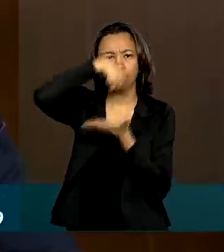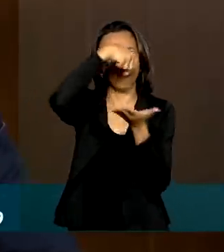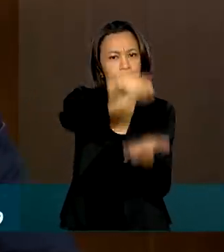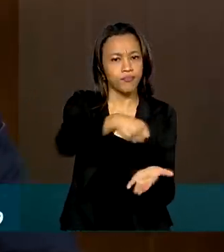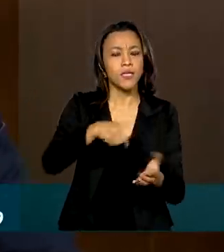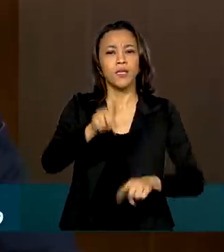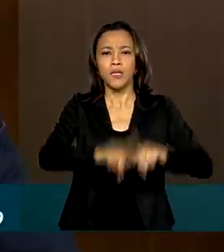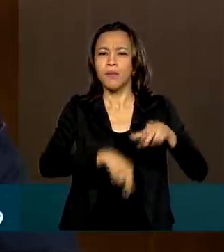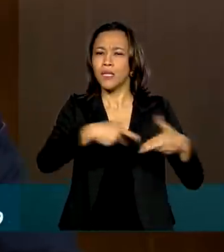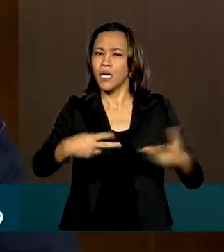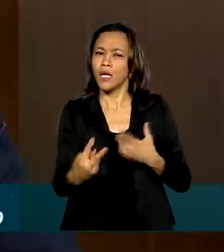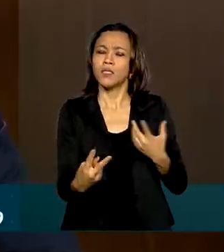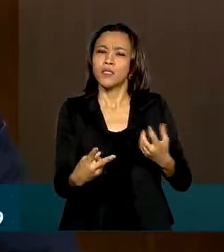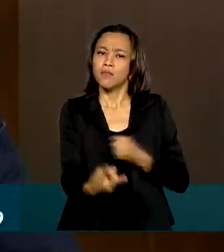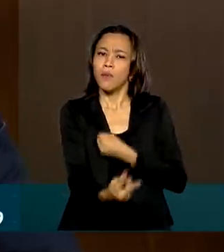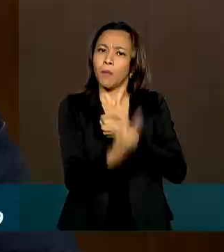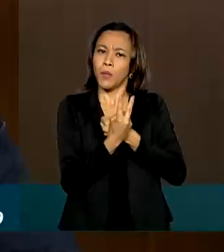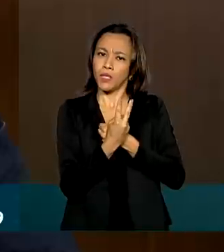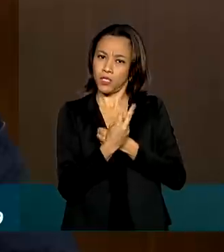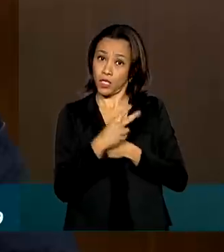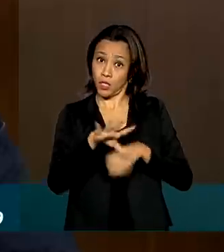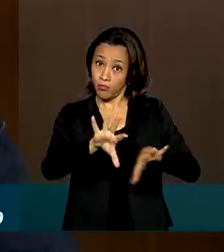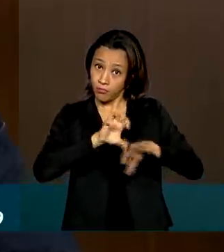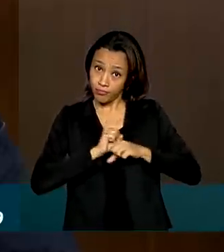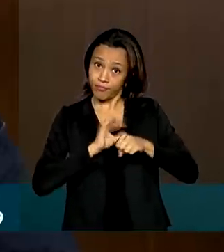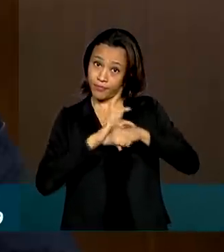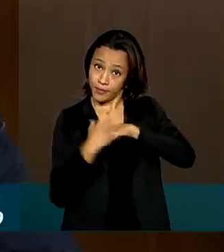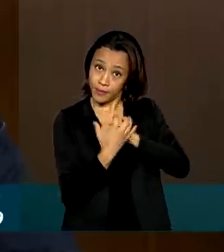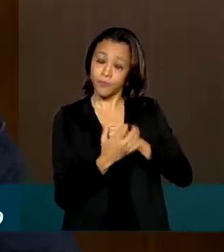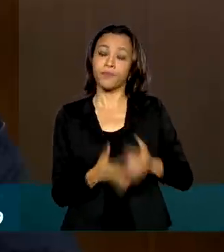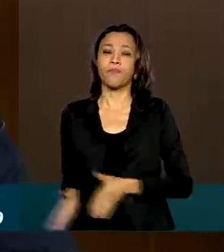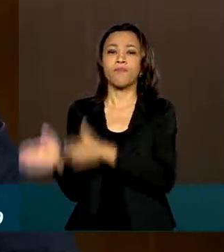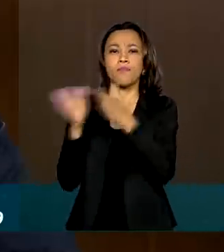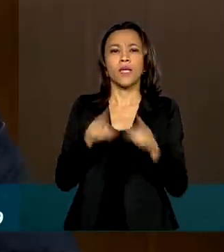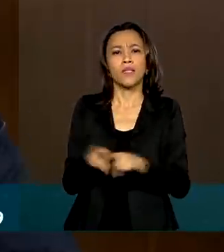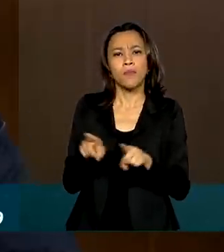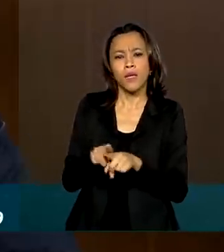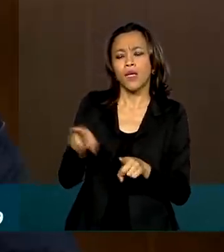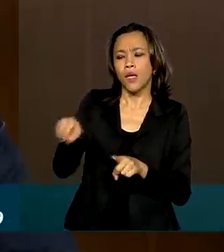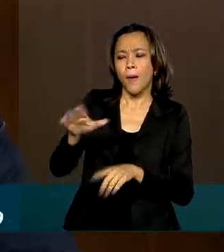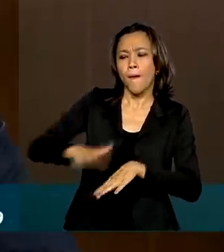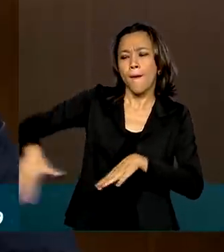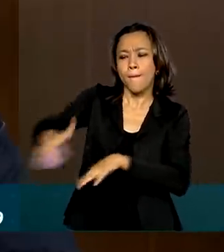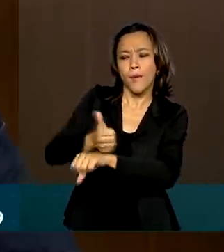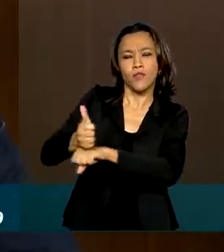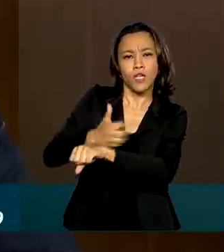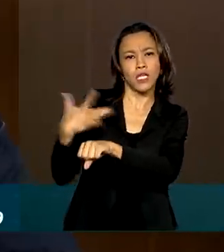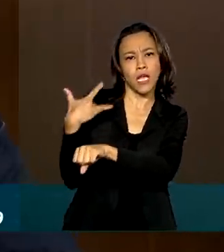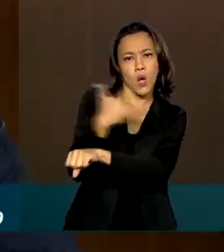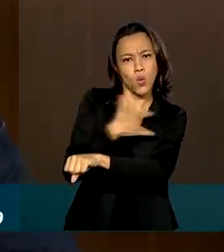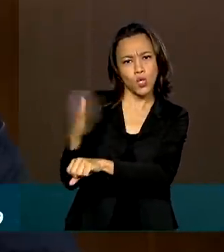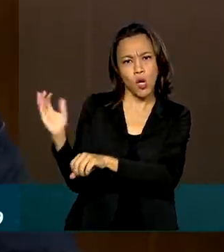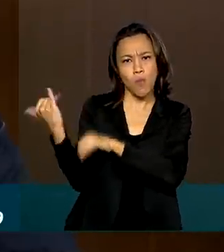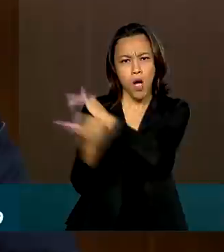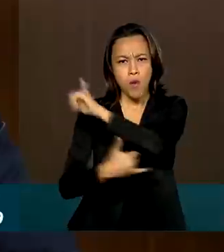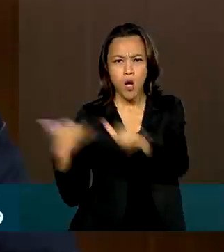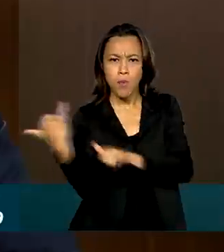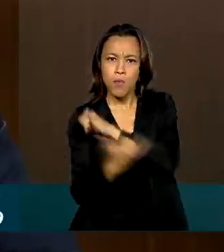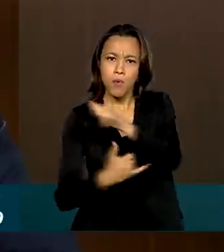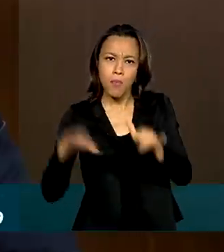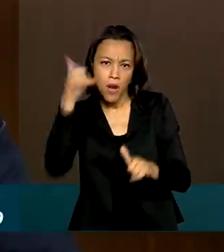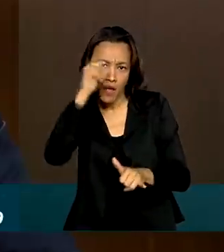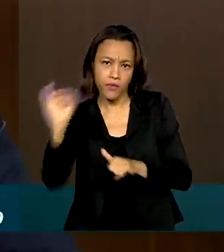prevenção à Covid. Estimulou, ouvindo profissionais de saúde, o tratamento precoce da doença.